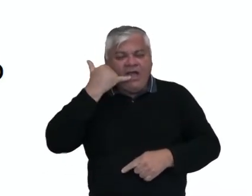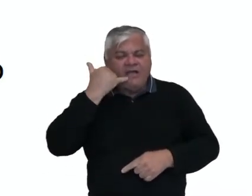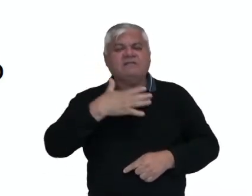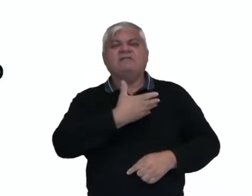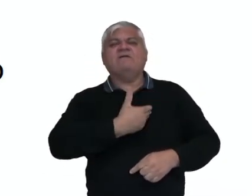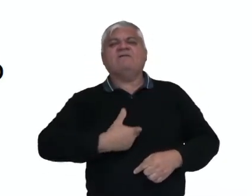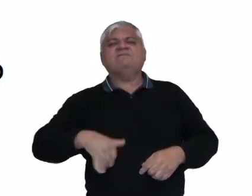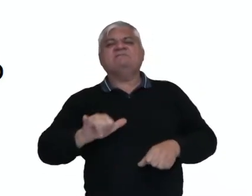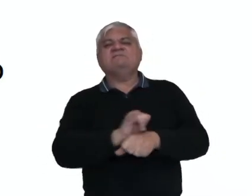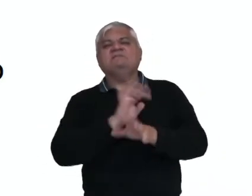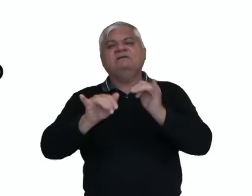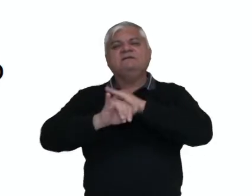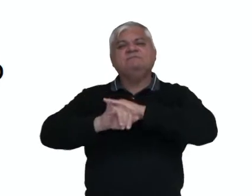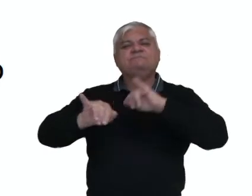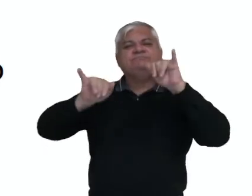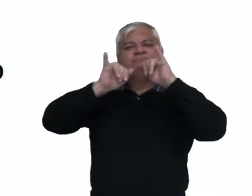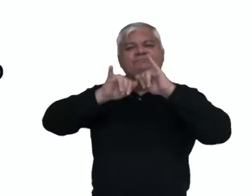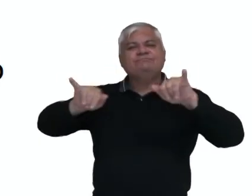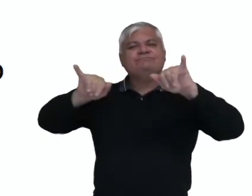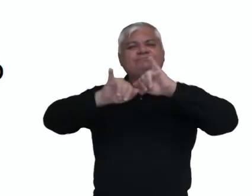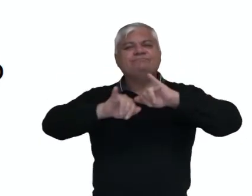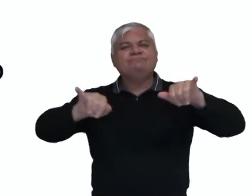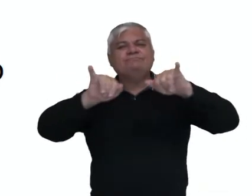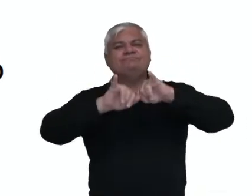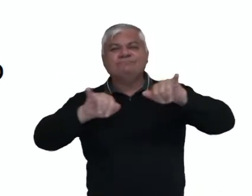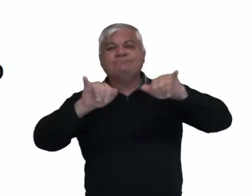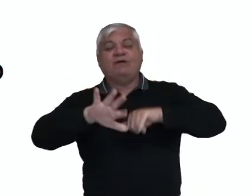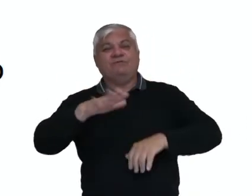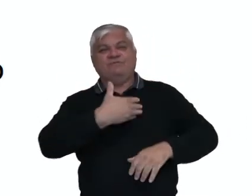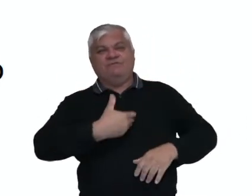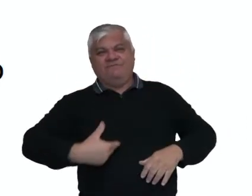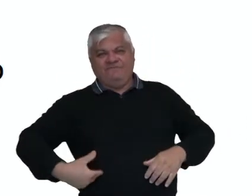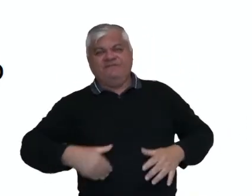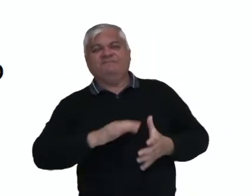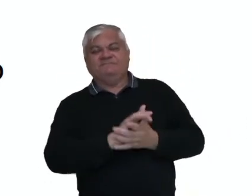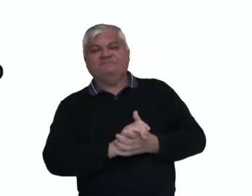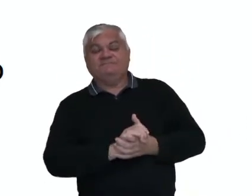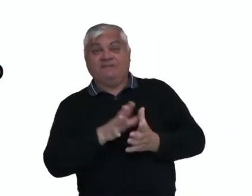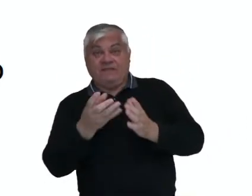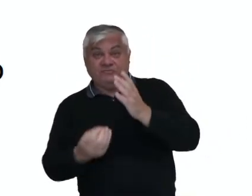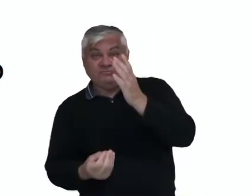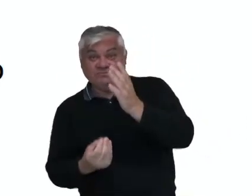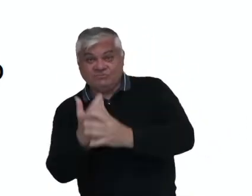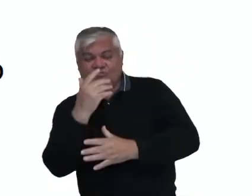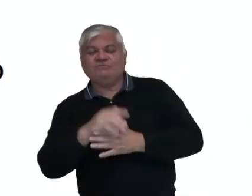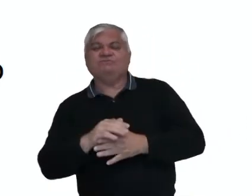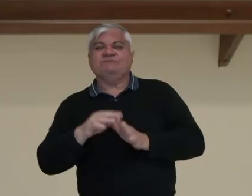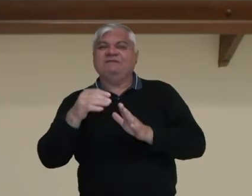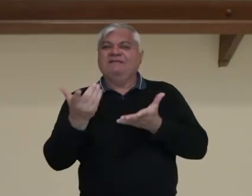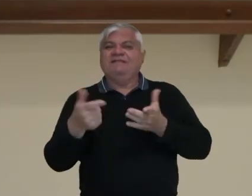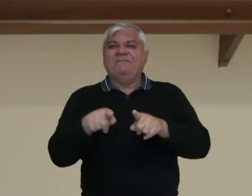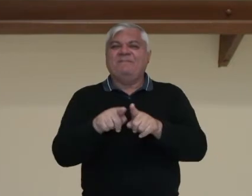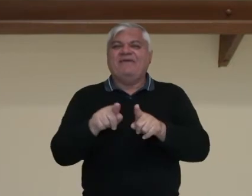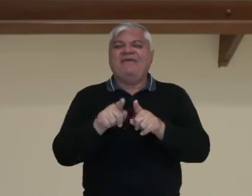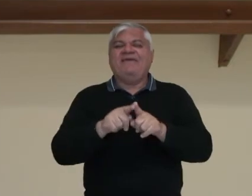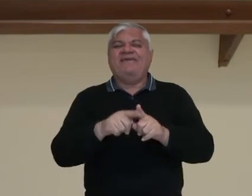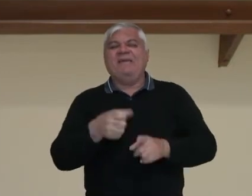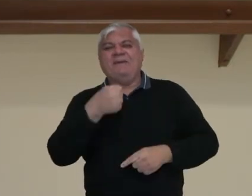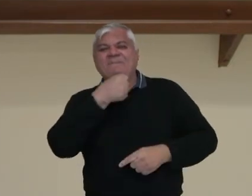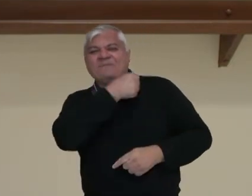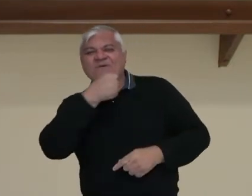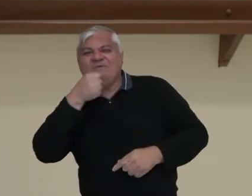comunicação, um veículo de propaganda do governo. Surgem vários programas de auditórios, grandes